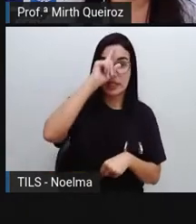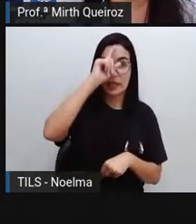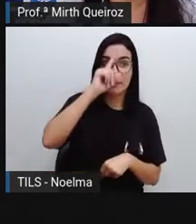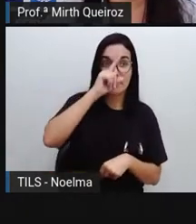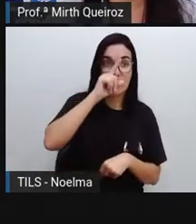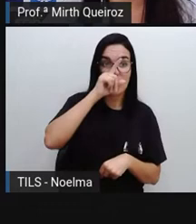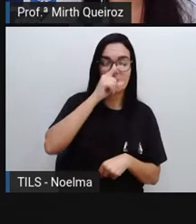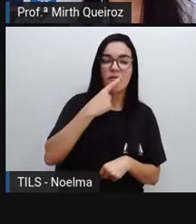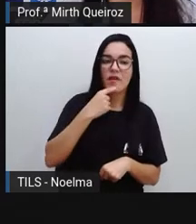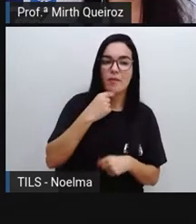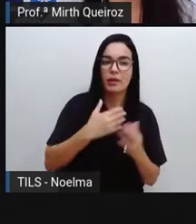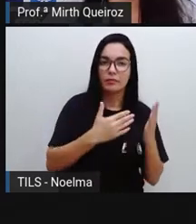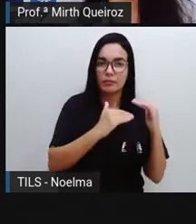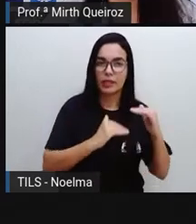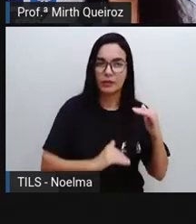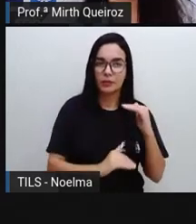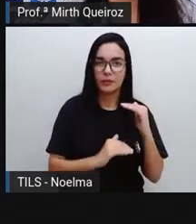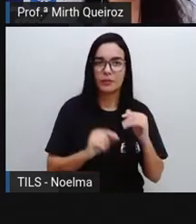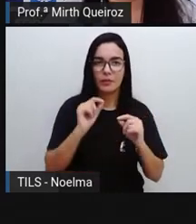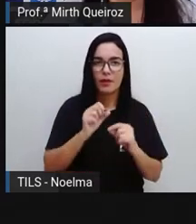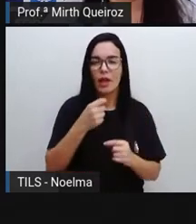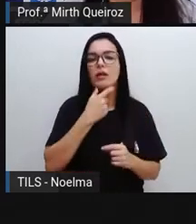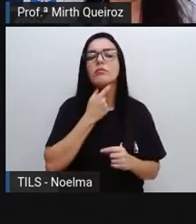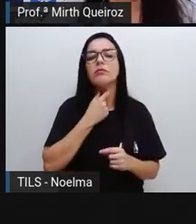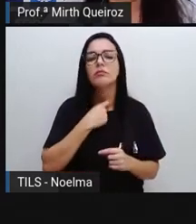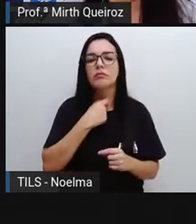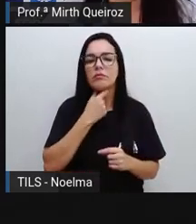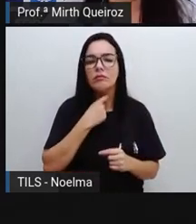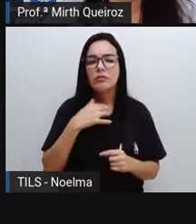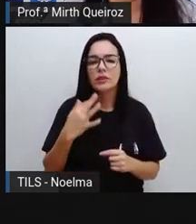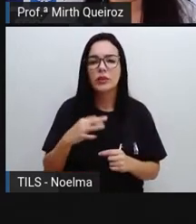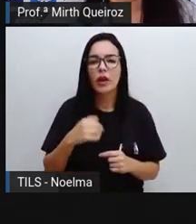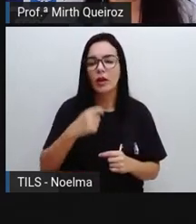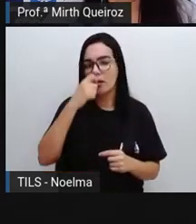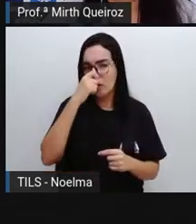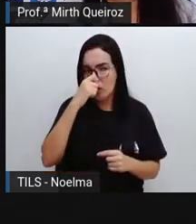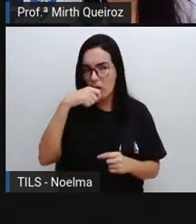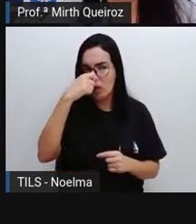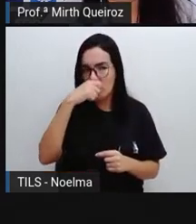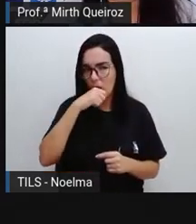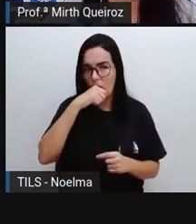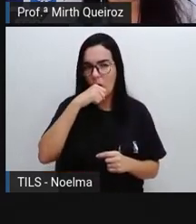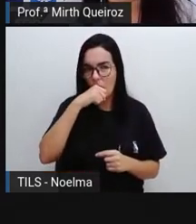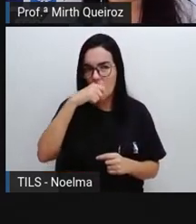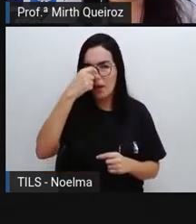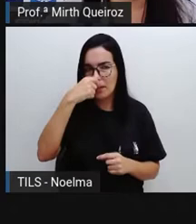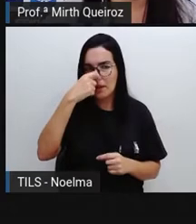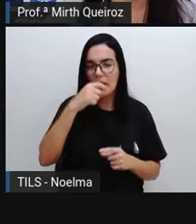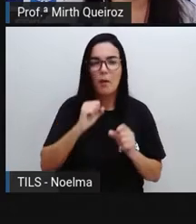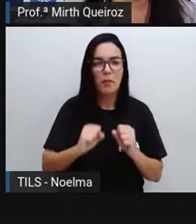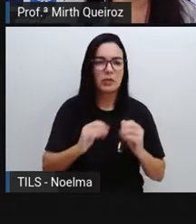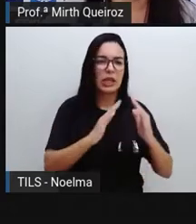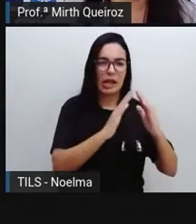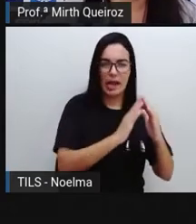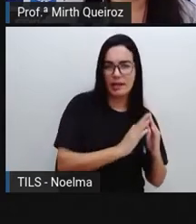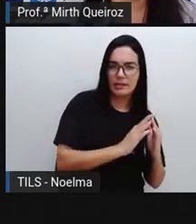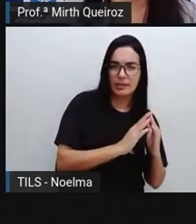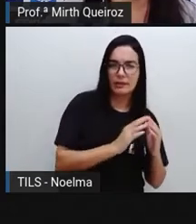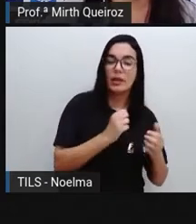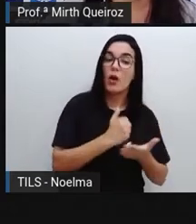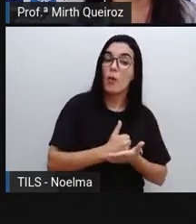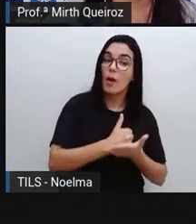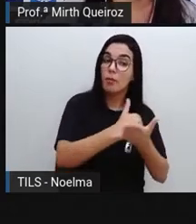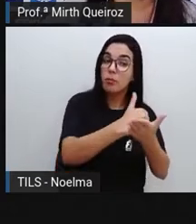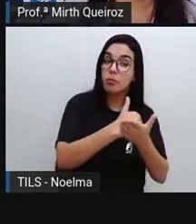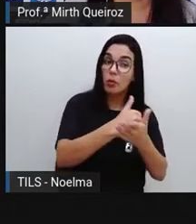comuns, coriza, tosse, dor de garganta. Isso a gente pode ficar em casa, se tratando, se cuidando. Claro, com o auxílio aí